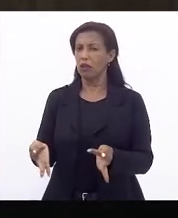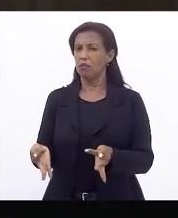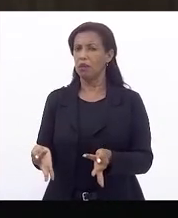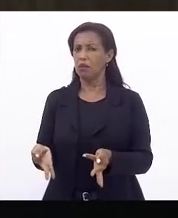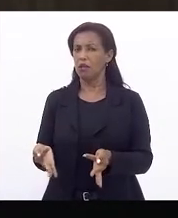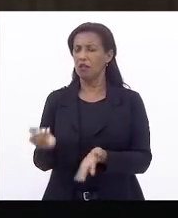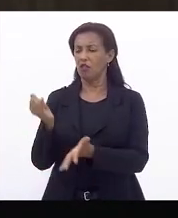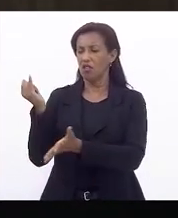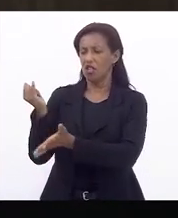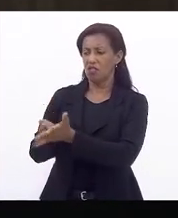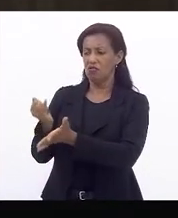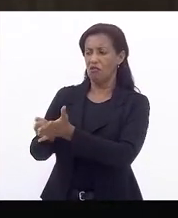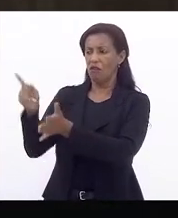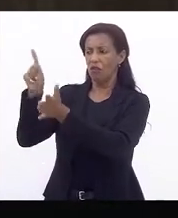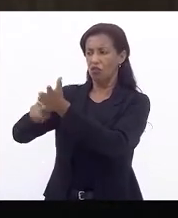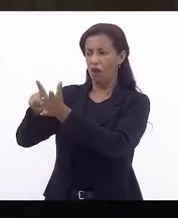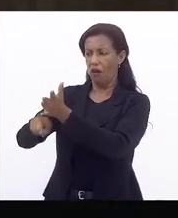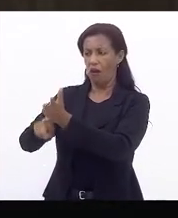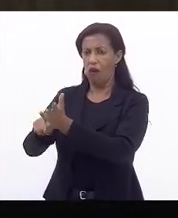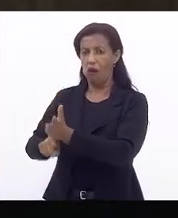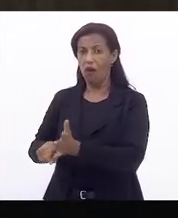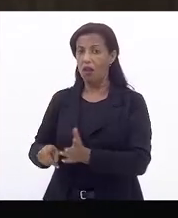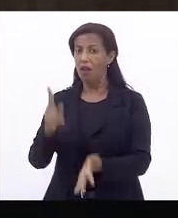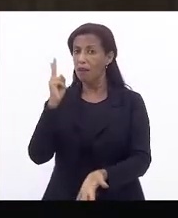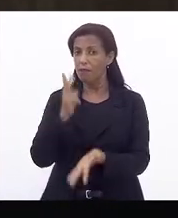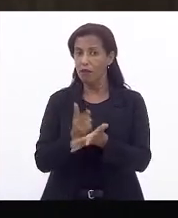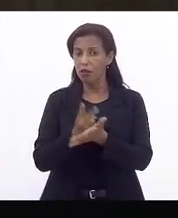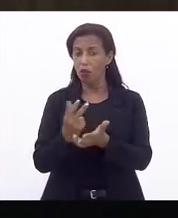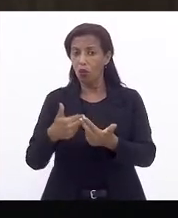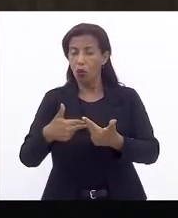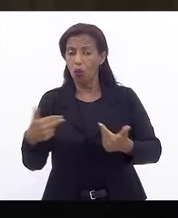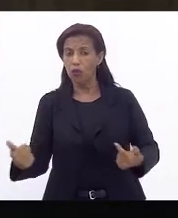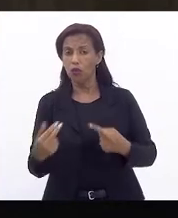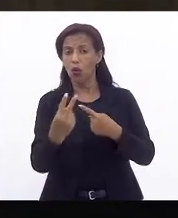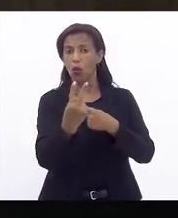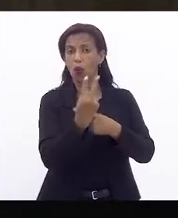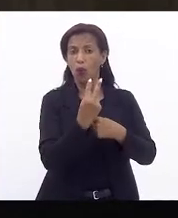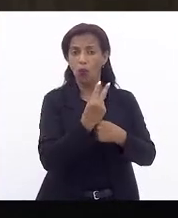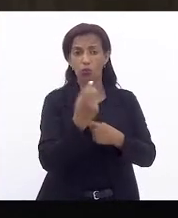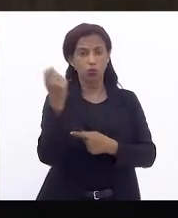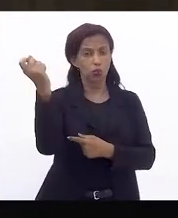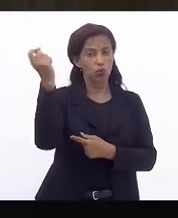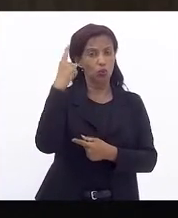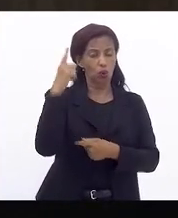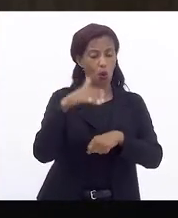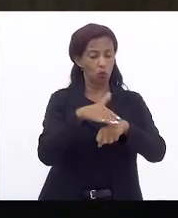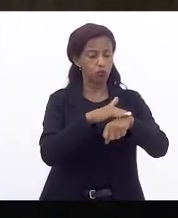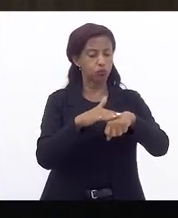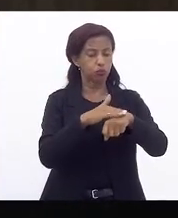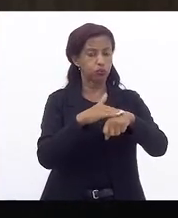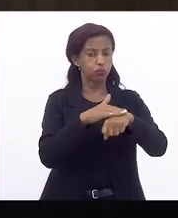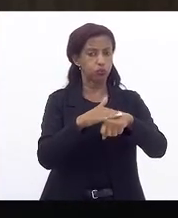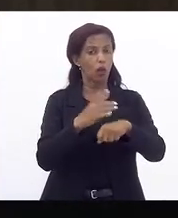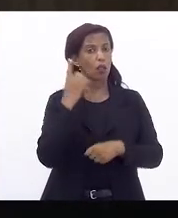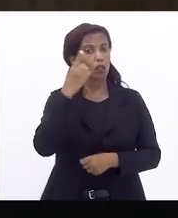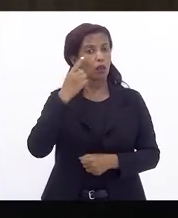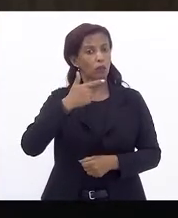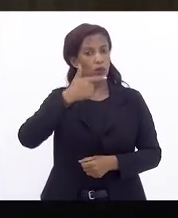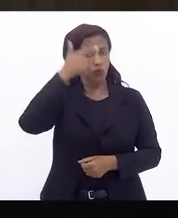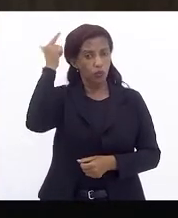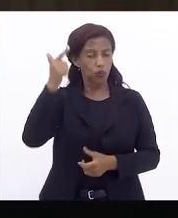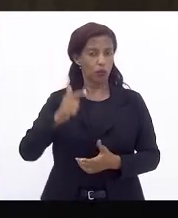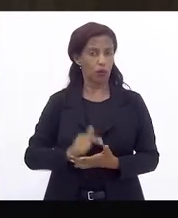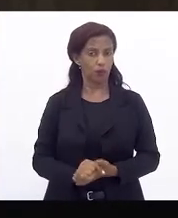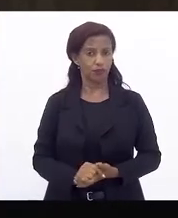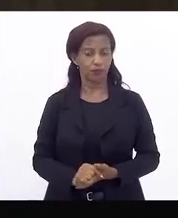ICMS e vai acontecer a mesma coisa que aconteceu com um protetor solar na época que os Paulo estão defendendo aqui nessa casa. Então, deputado